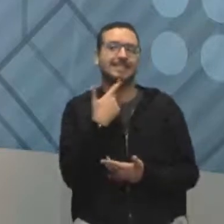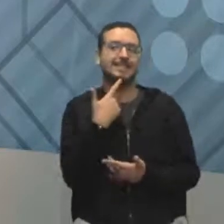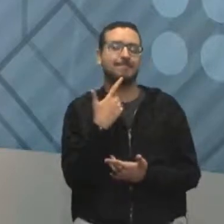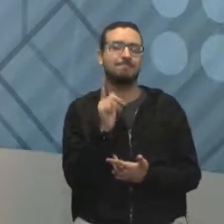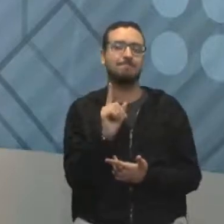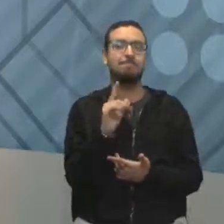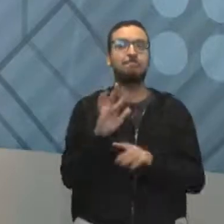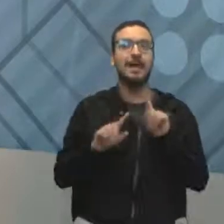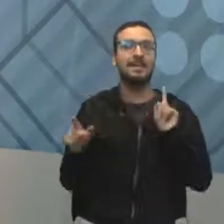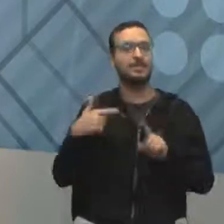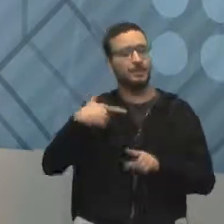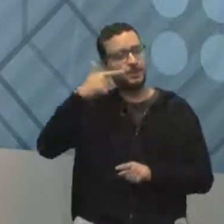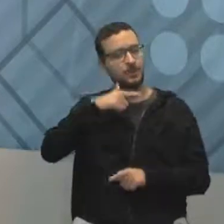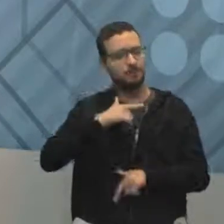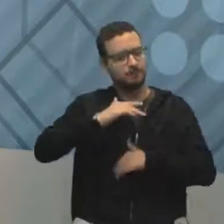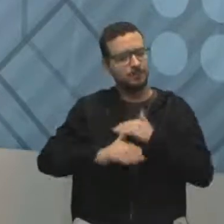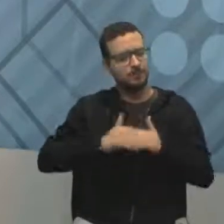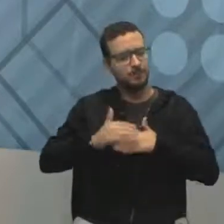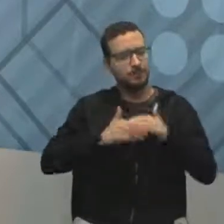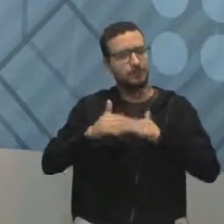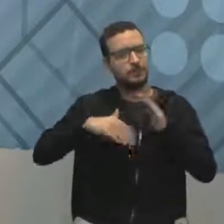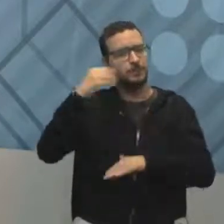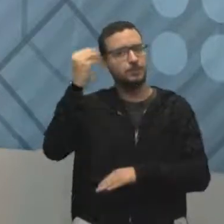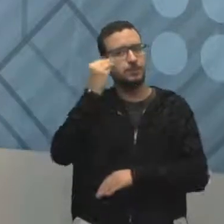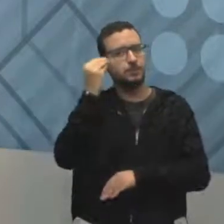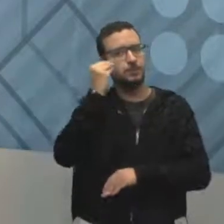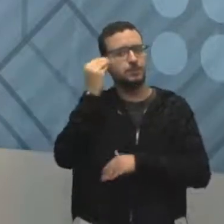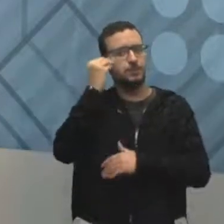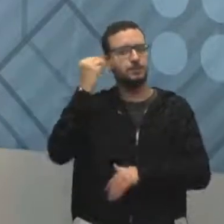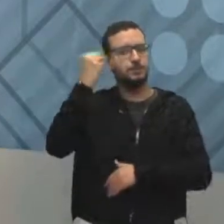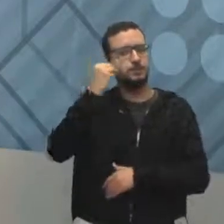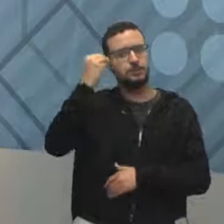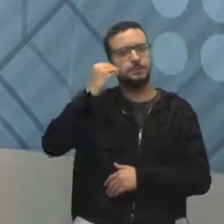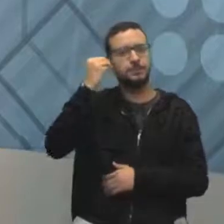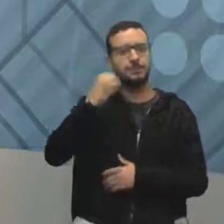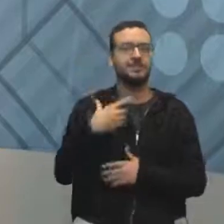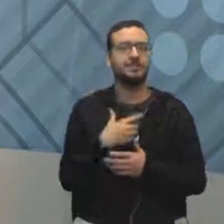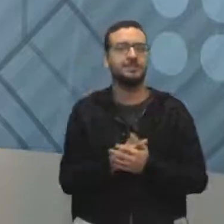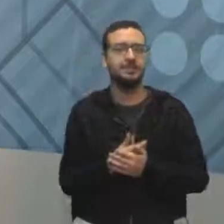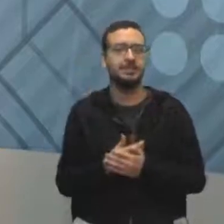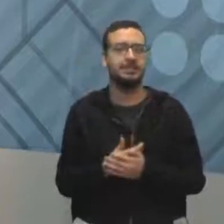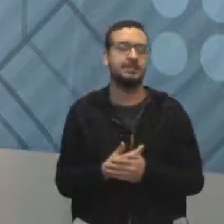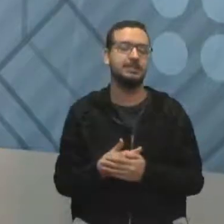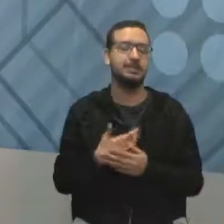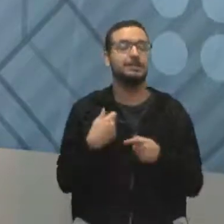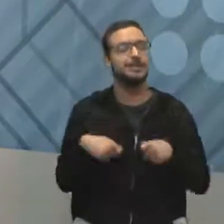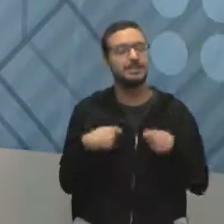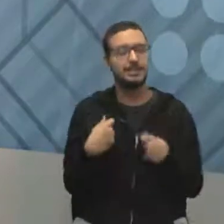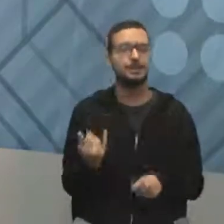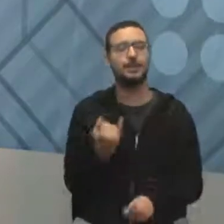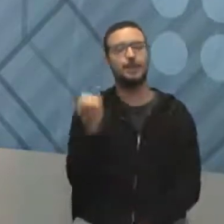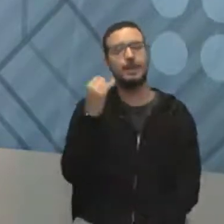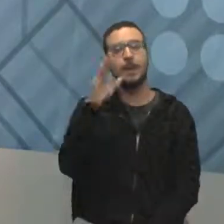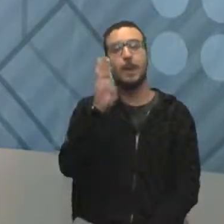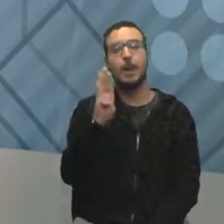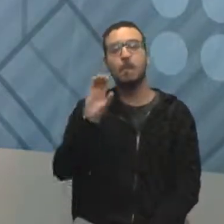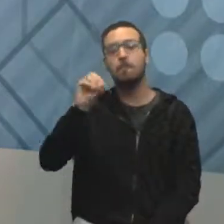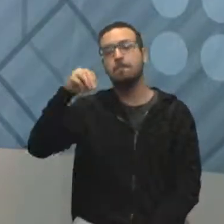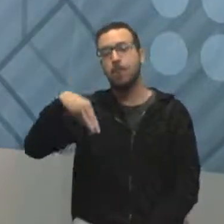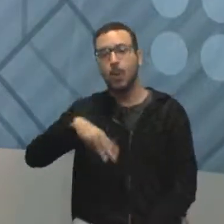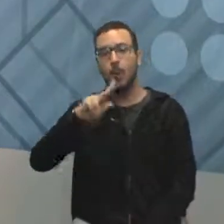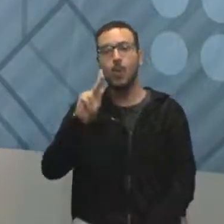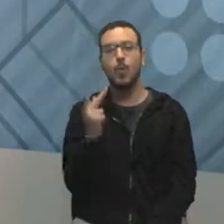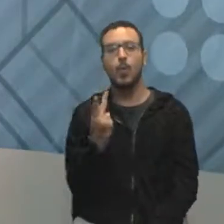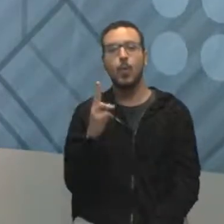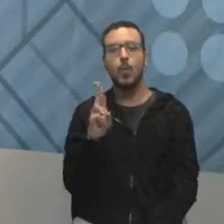vou chegar lá com competência, com habilidade, com atitude, com querer fazer e com bom humor. Se eu não tiver bom humor, eu não vou chegar lá.